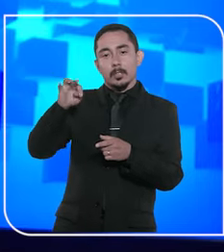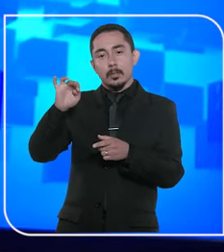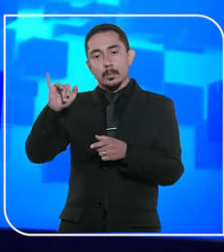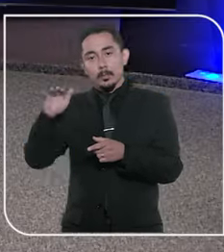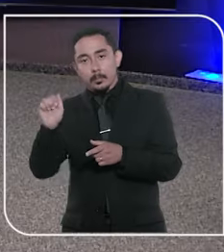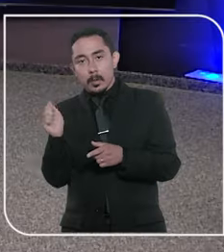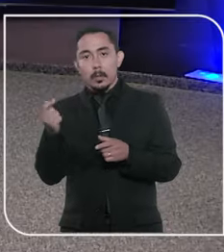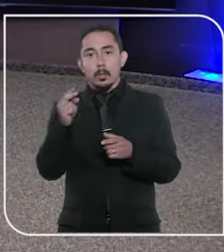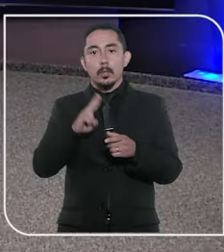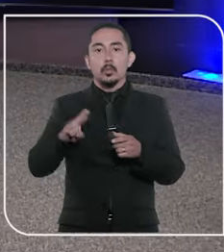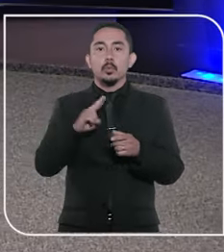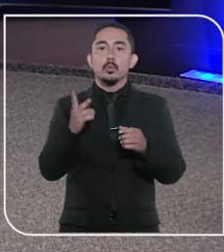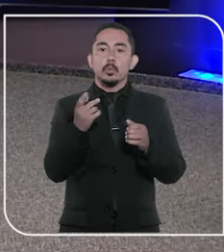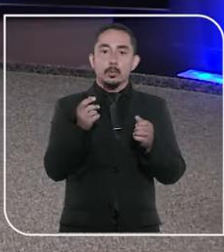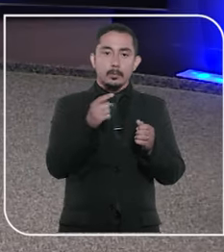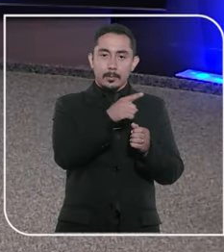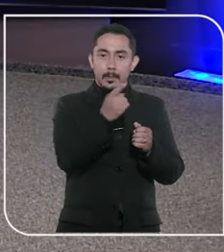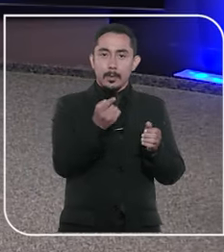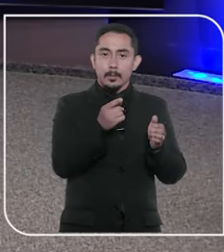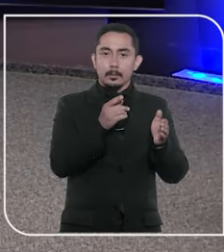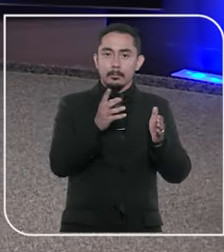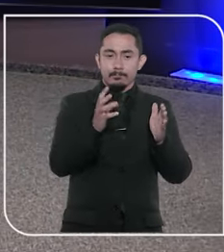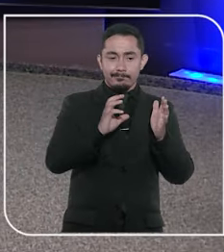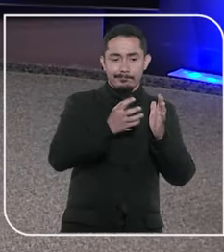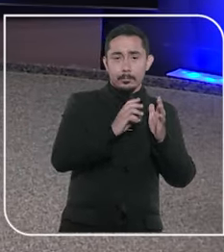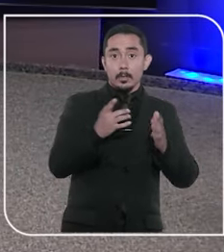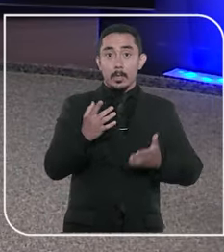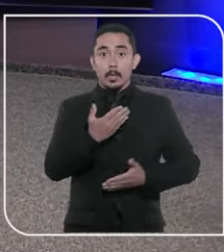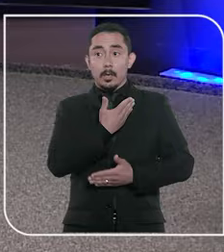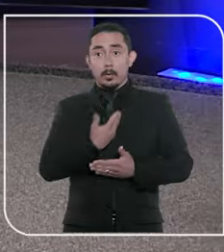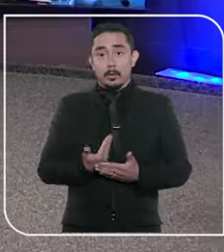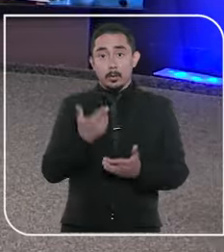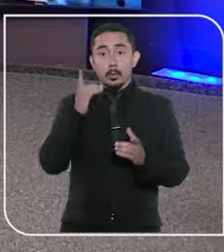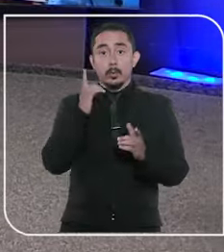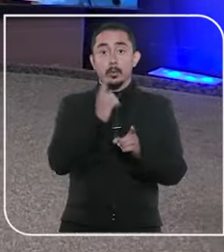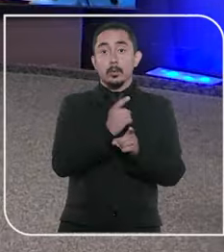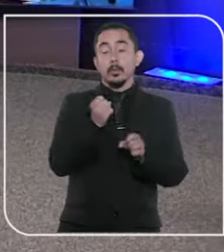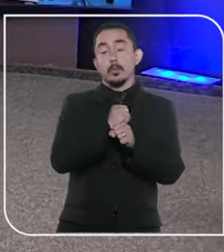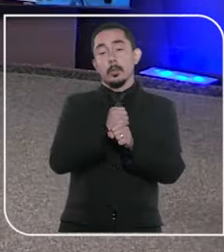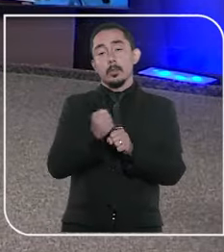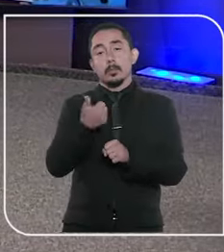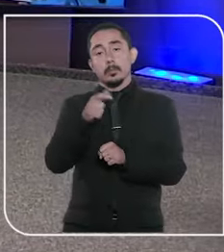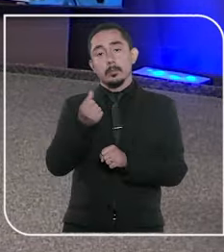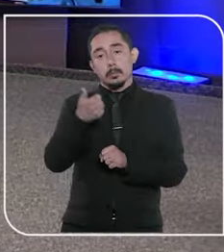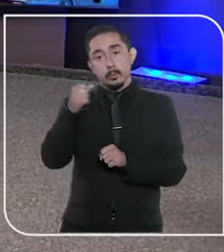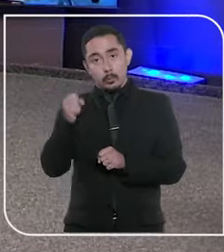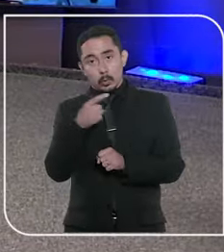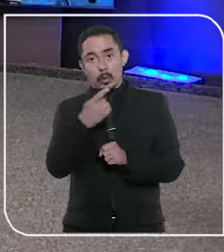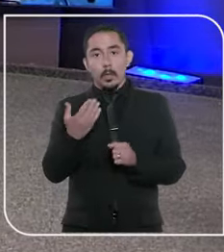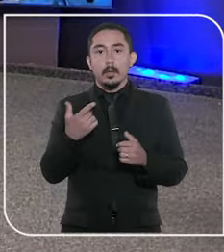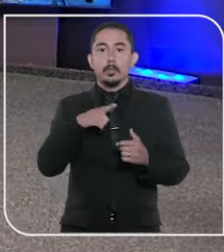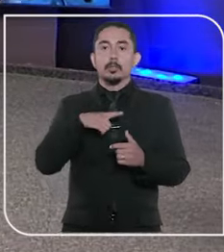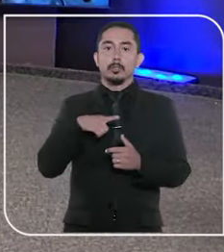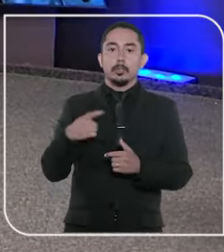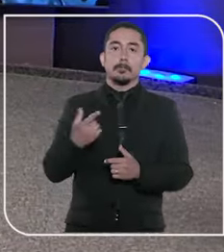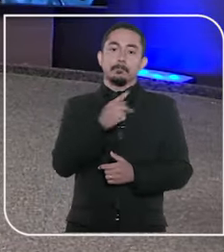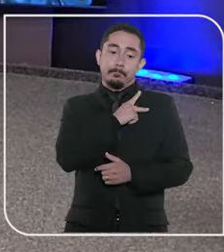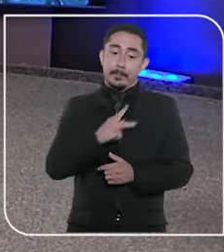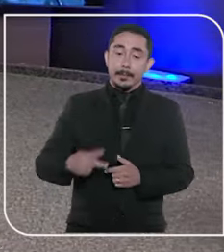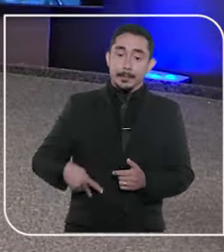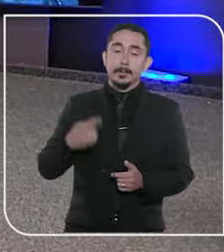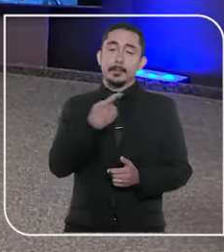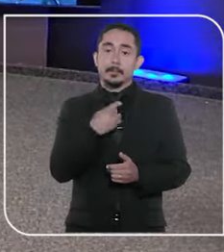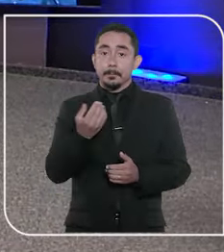Toller, durante a campanha eleitoral de 2018, quando Haddad concorreu à presidência da